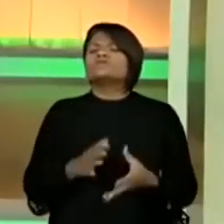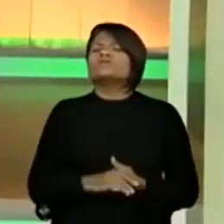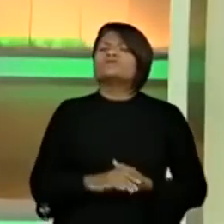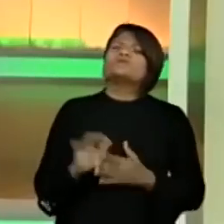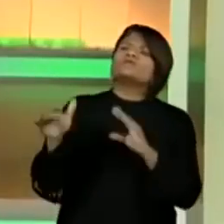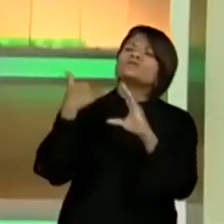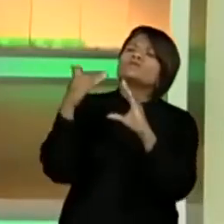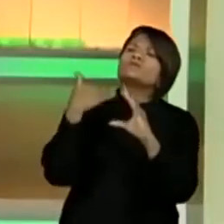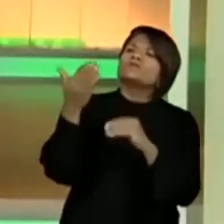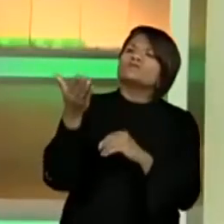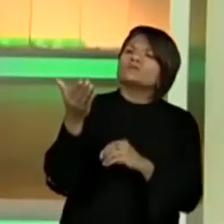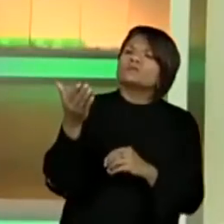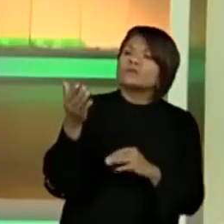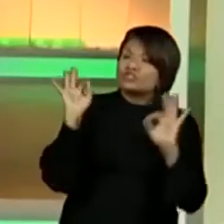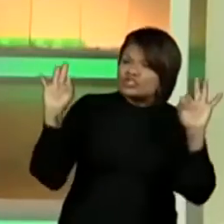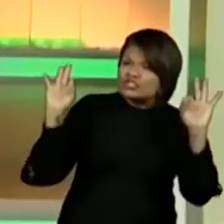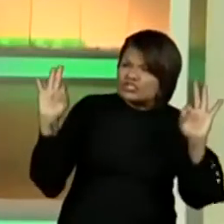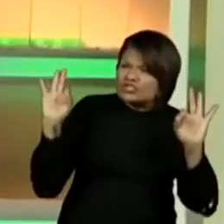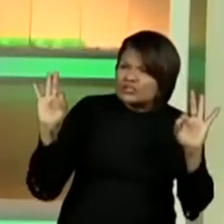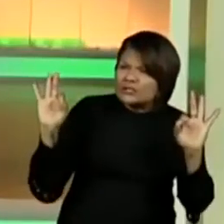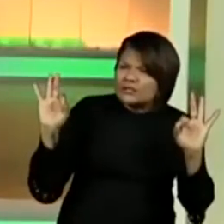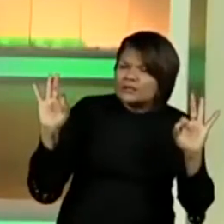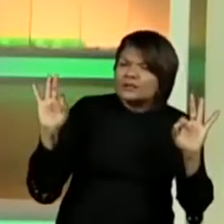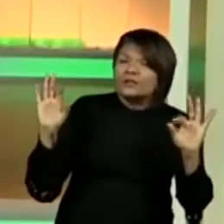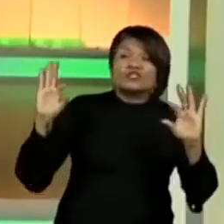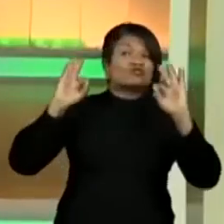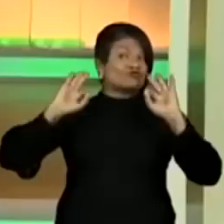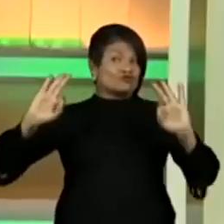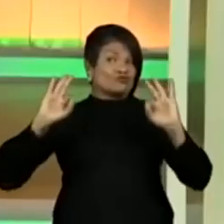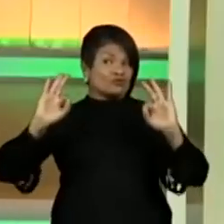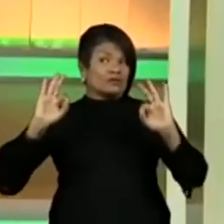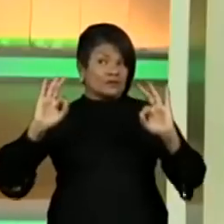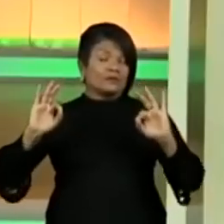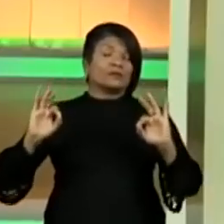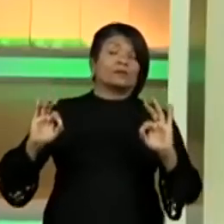Sofisticada. Chique? Ó, falaram chique.